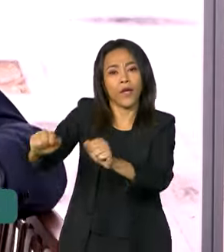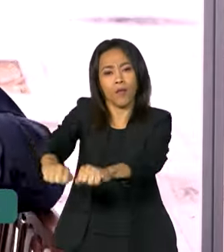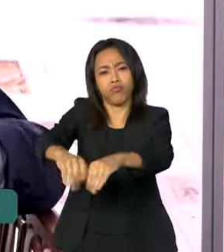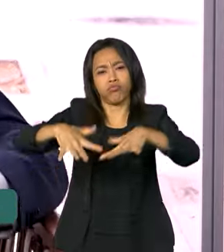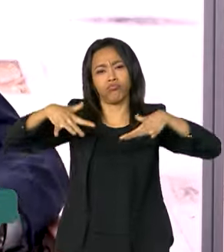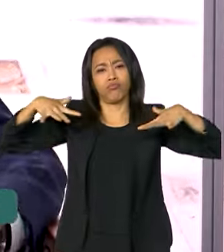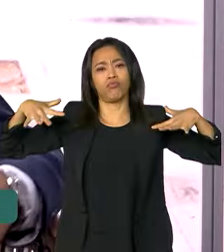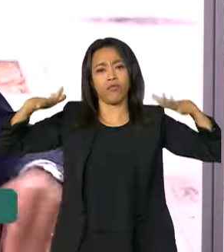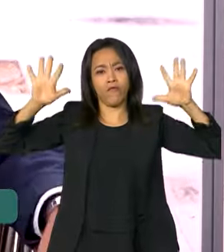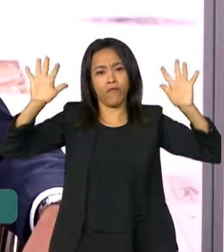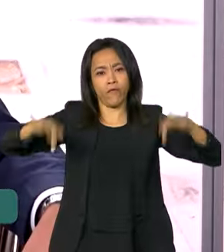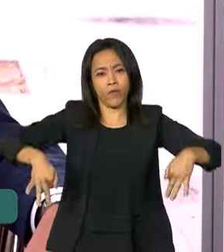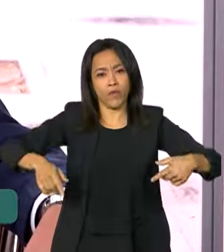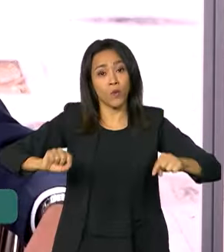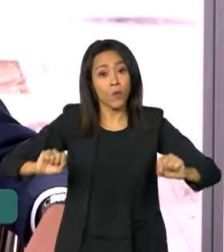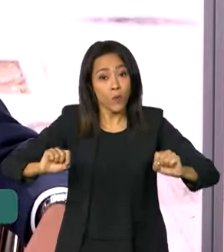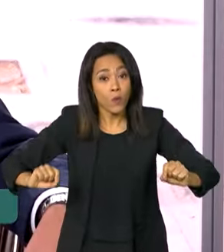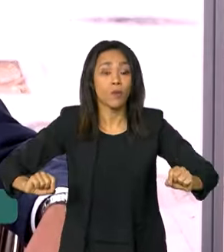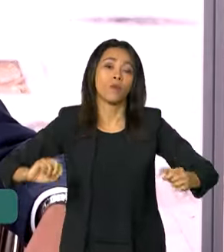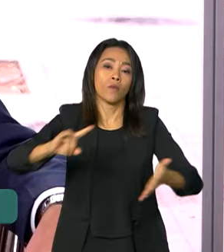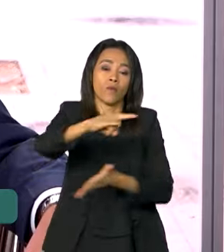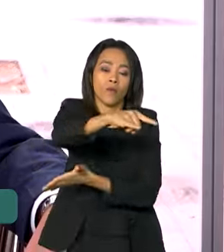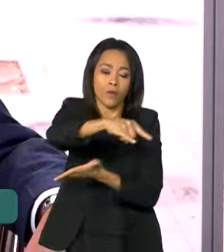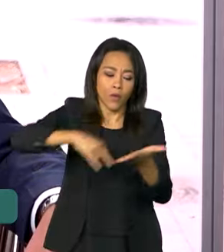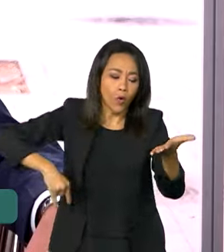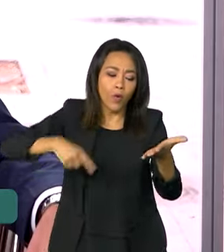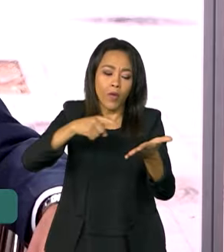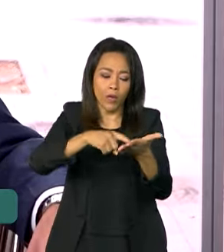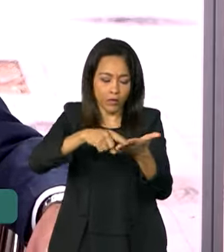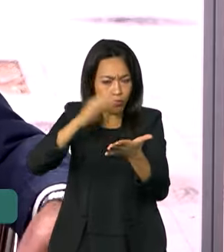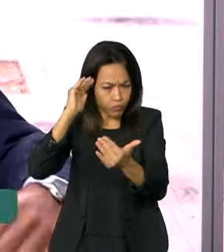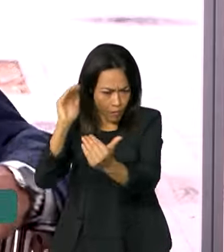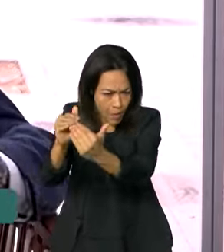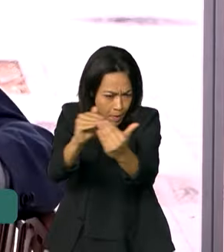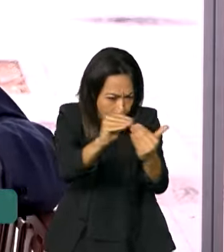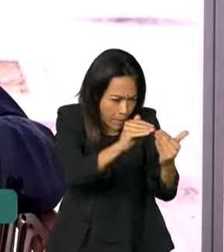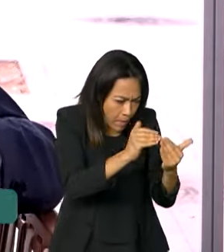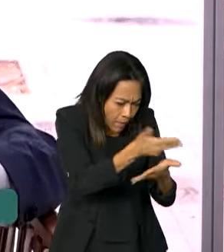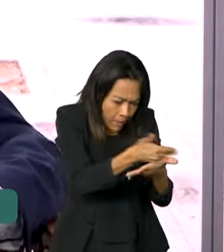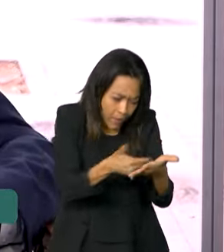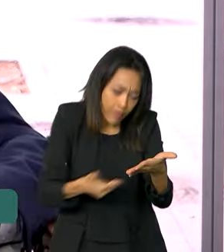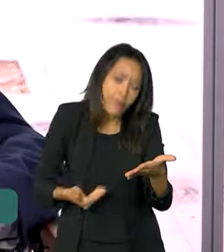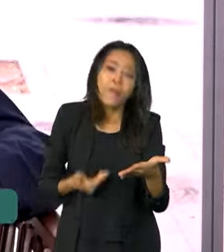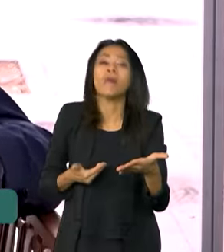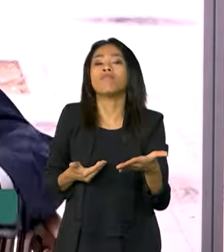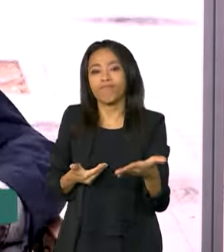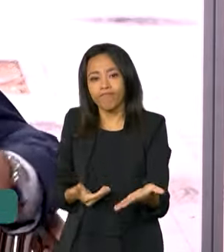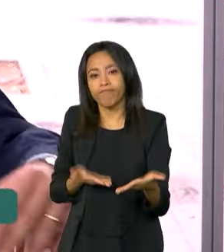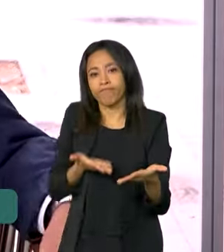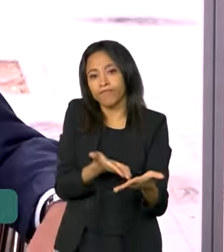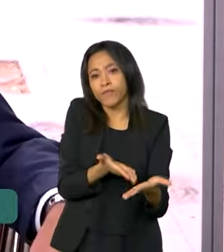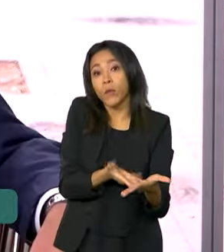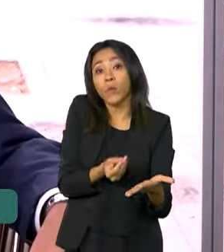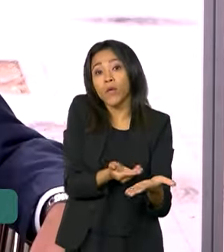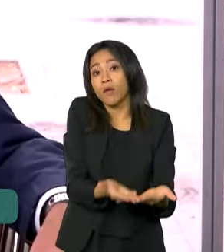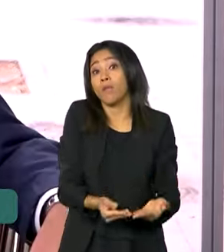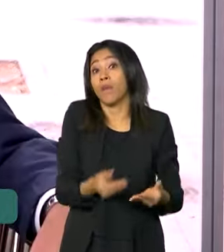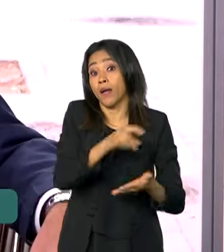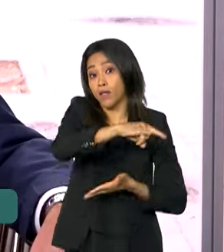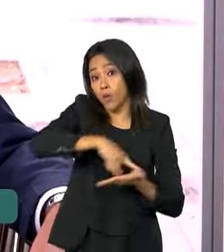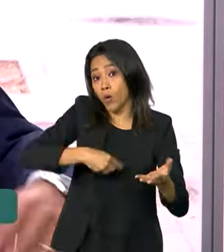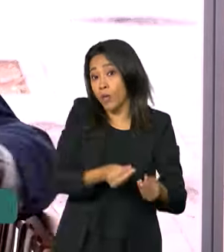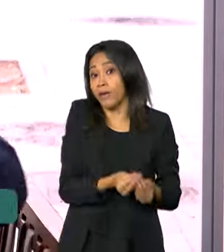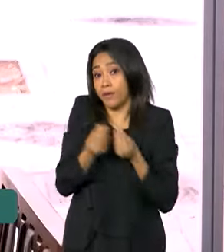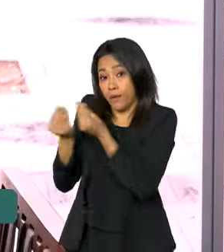final, com a aclamação do documento síntese, que será feito por consenso, para entregar ao presidente